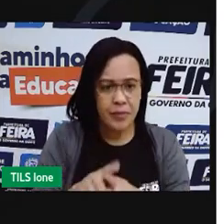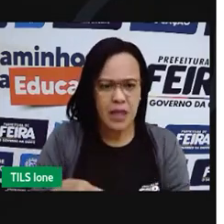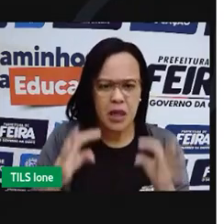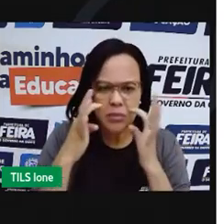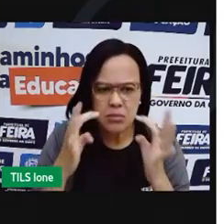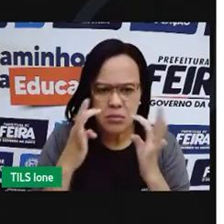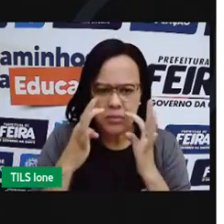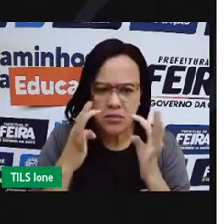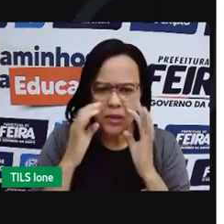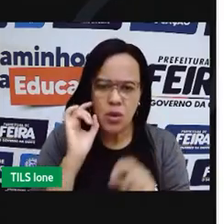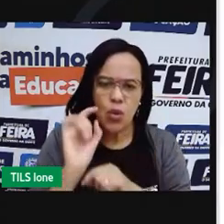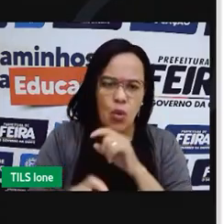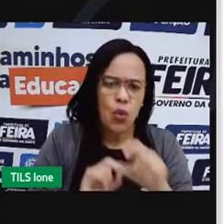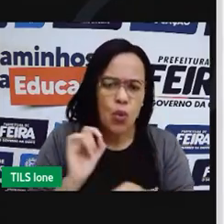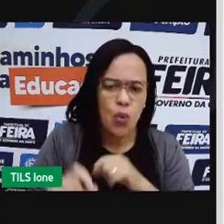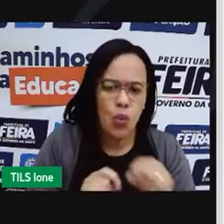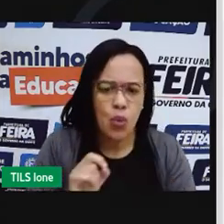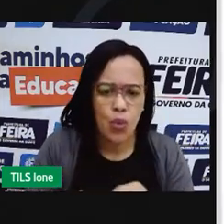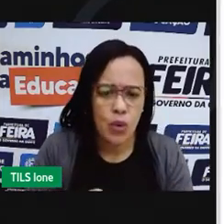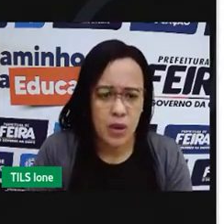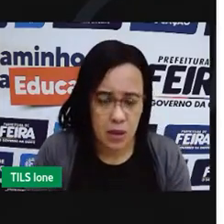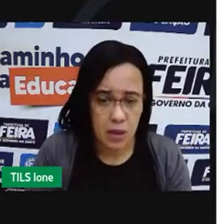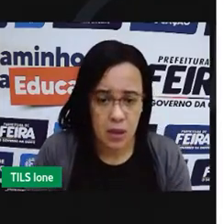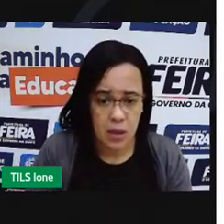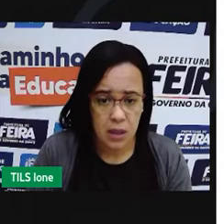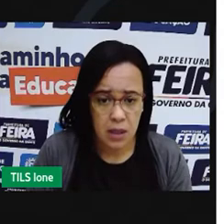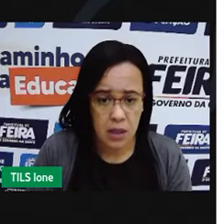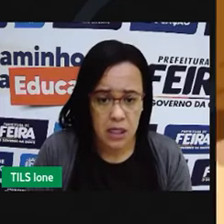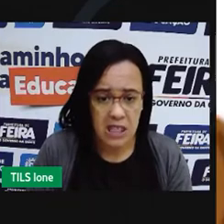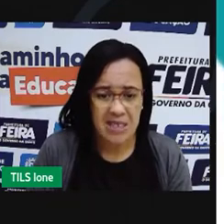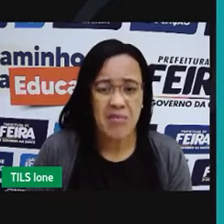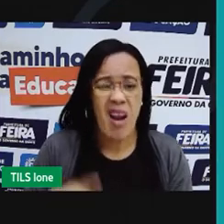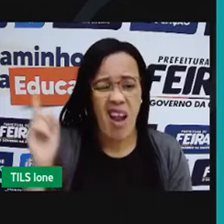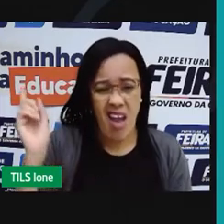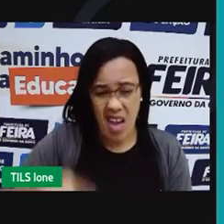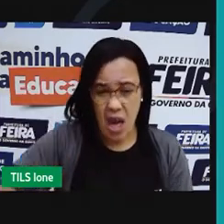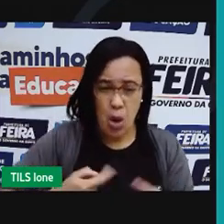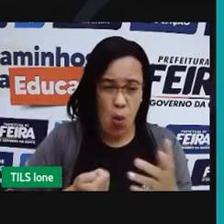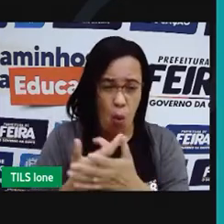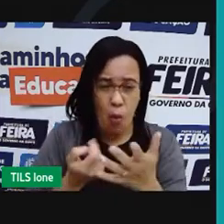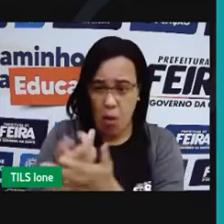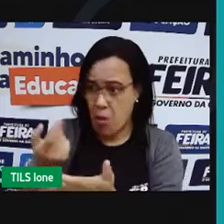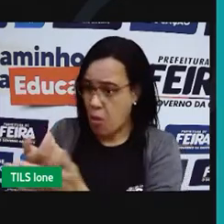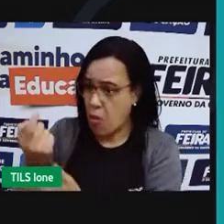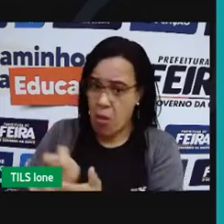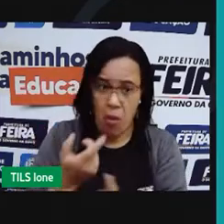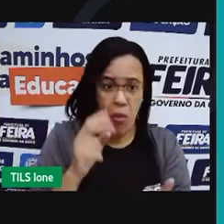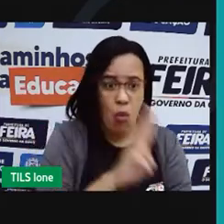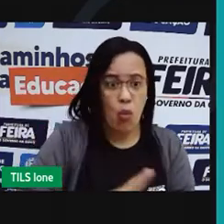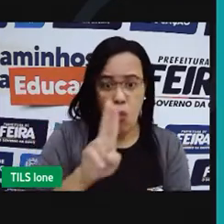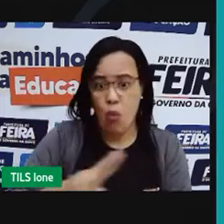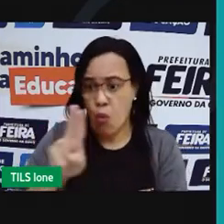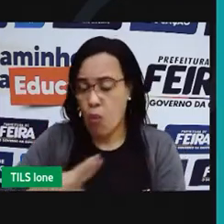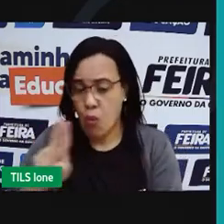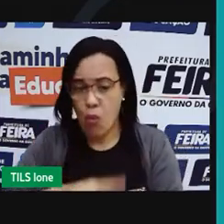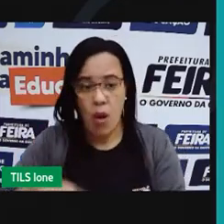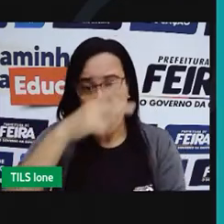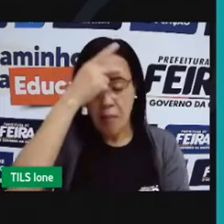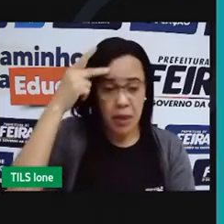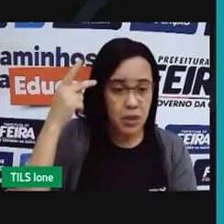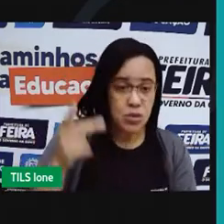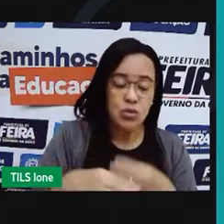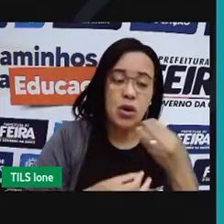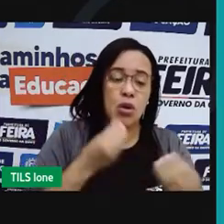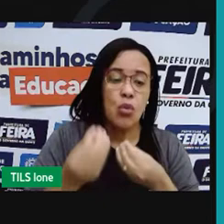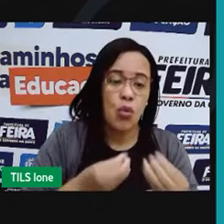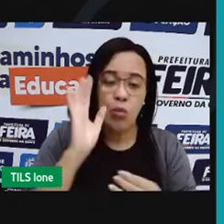atenção, o impacto que o consumo desenfreado causa na vida das pessoas e do planeta. Curioso, ele resolveu ir mais a fundo no